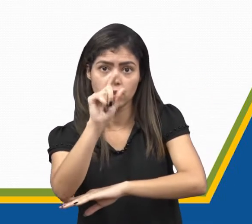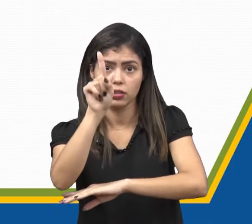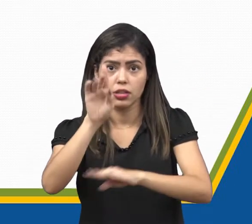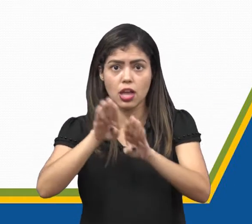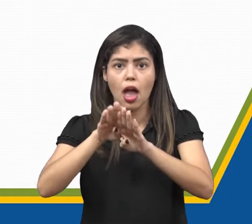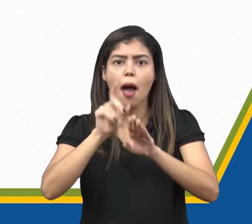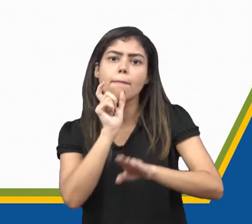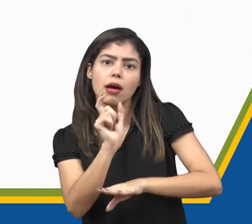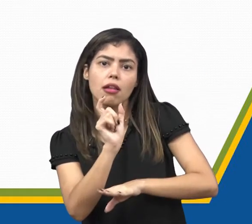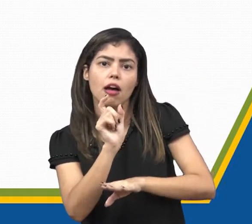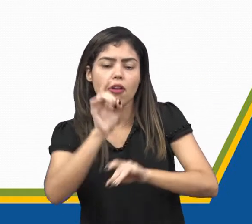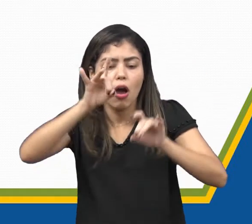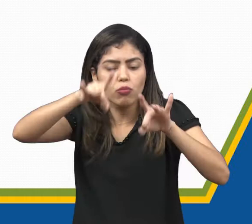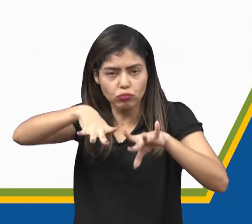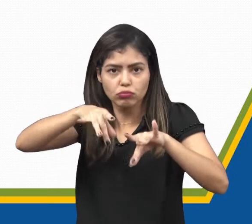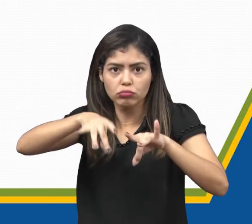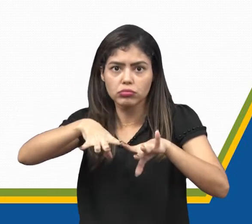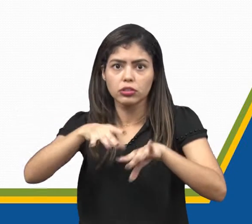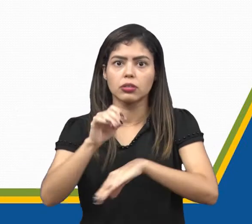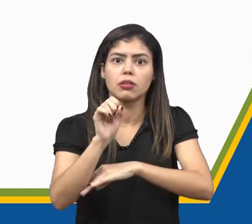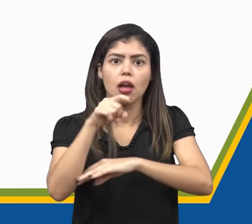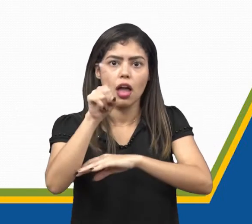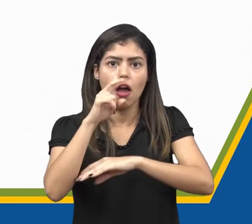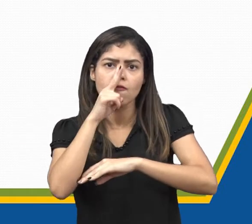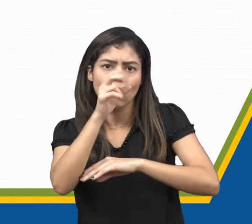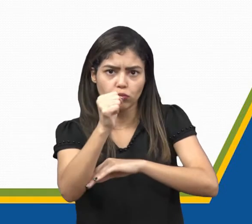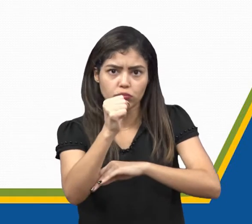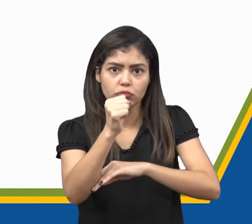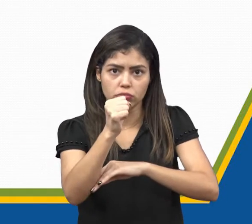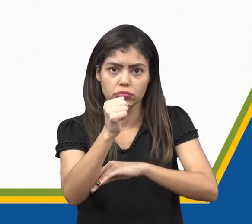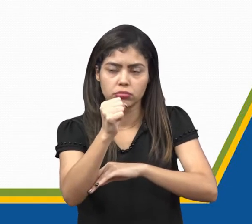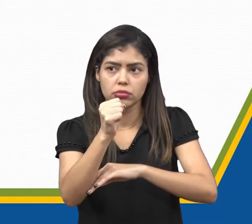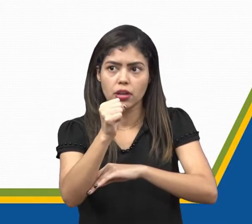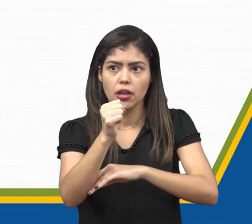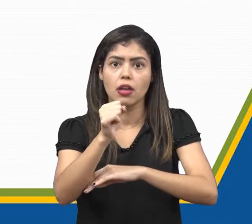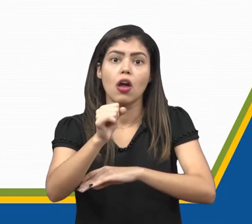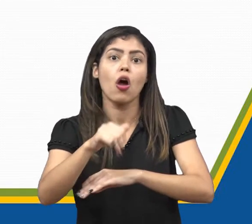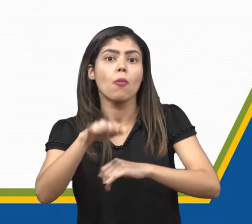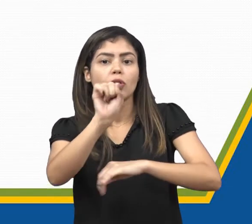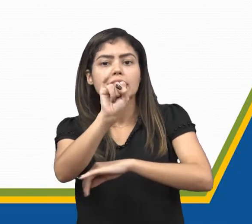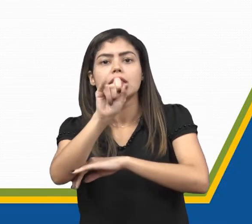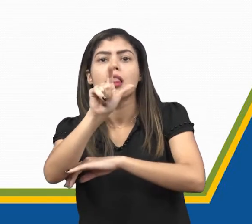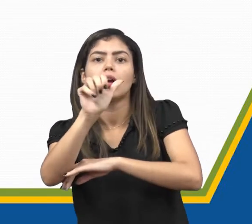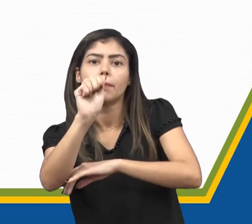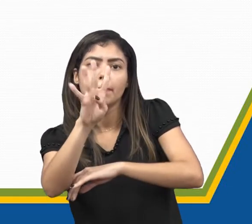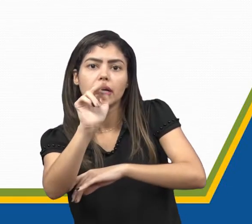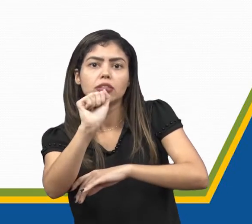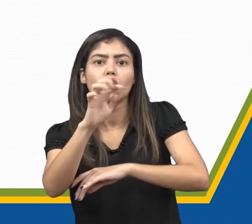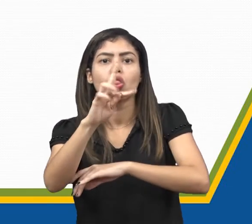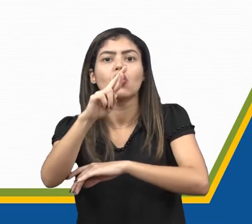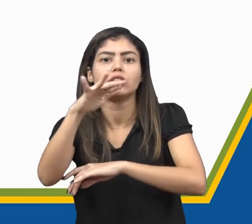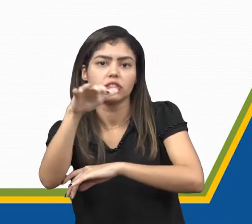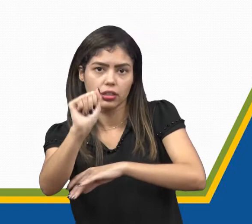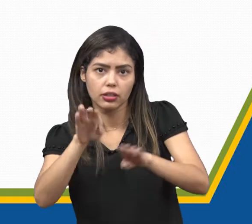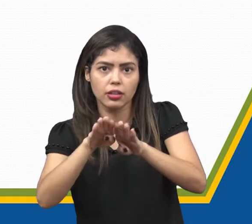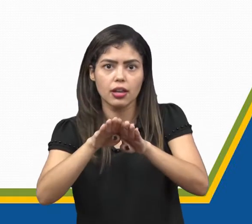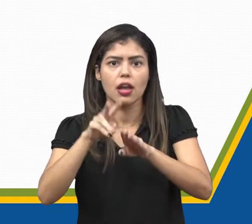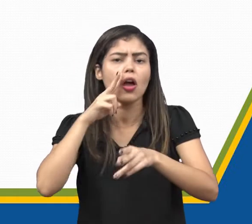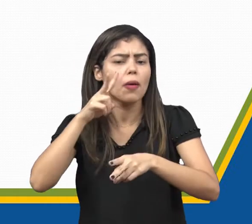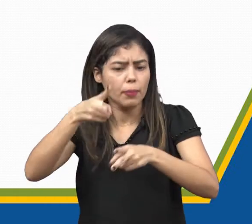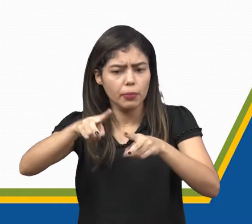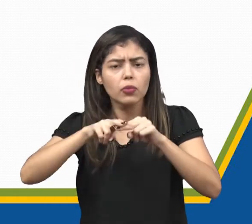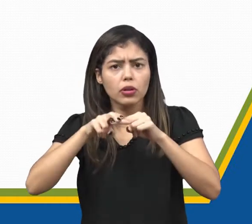que possuem a sua última sílaba como sílaba mais forte, como sílaba tônica, como a gente chama. Portanto, as